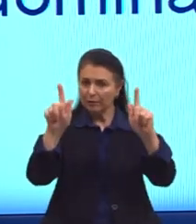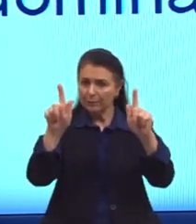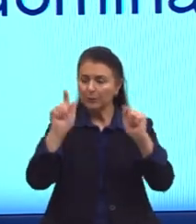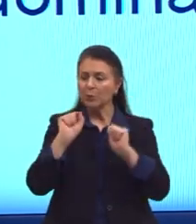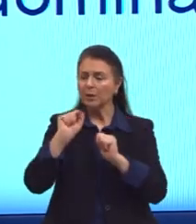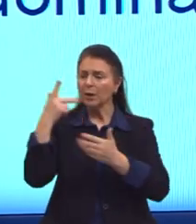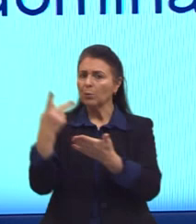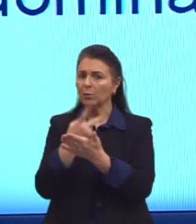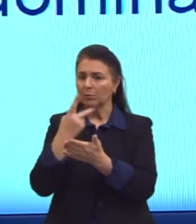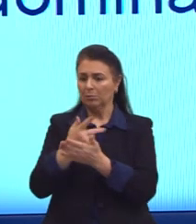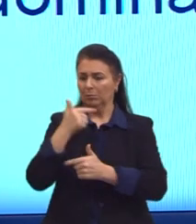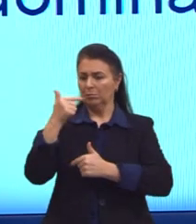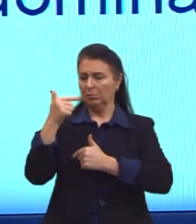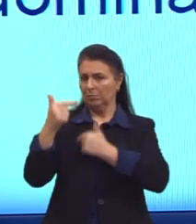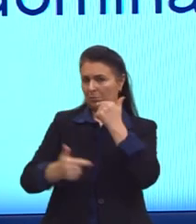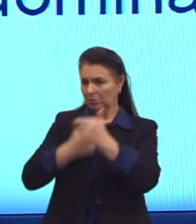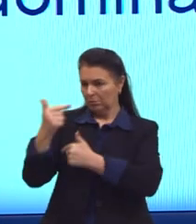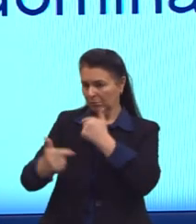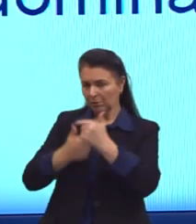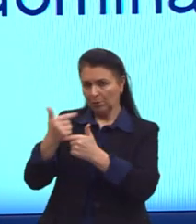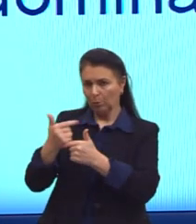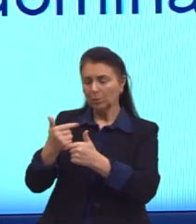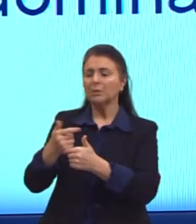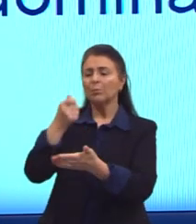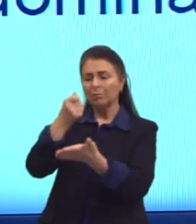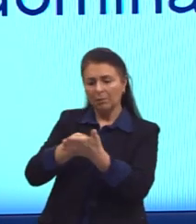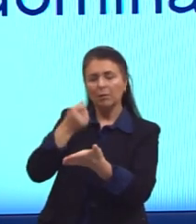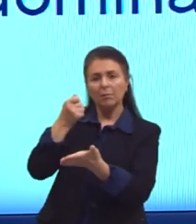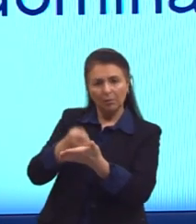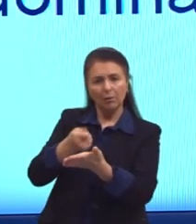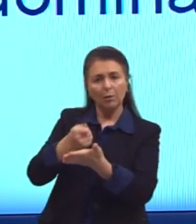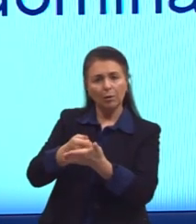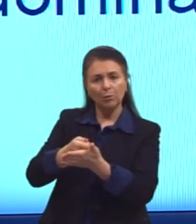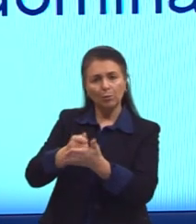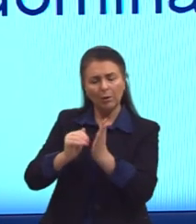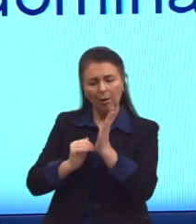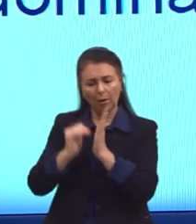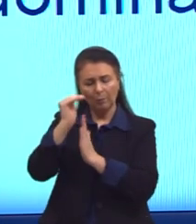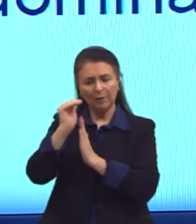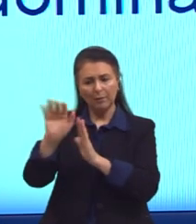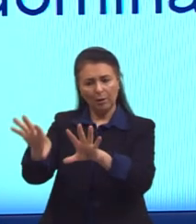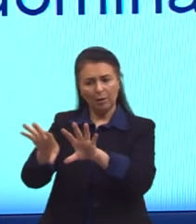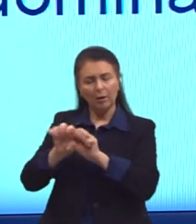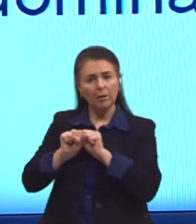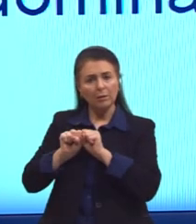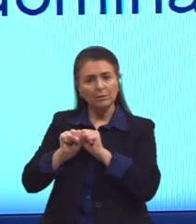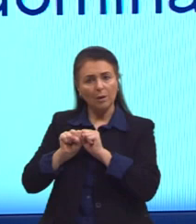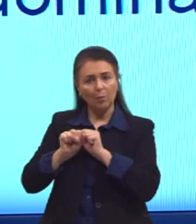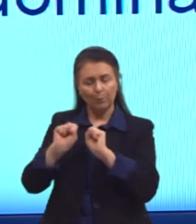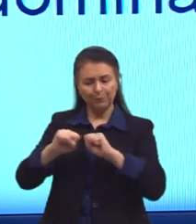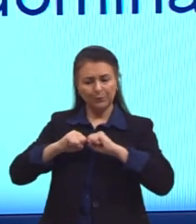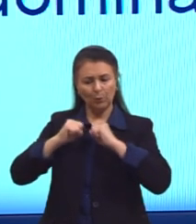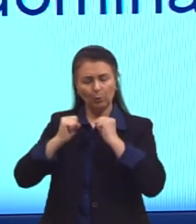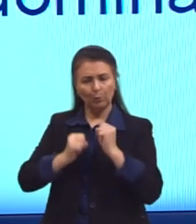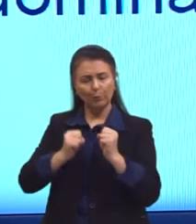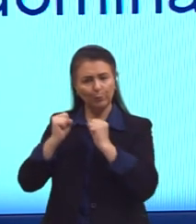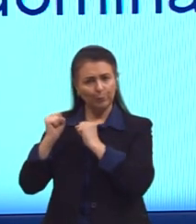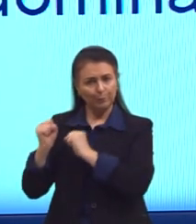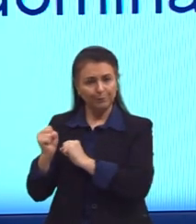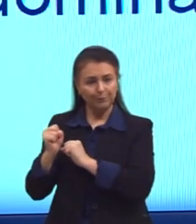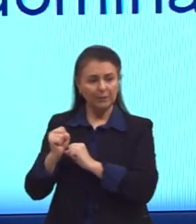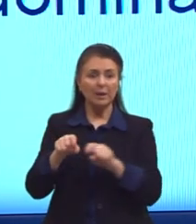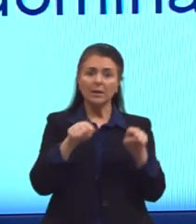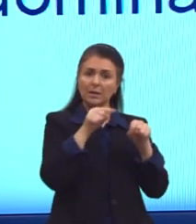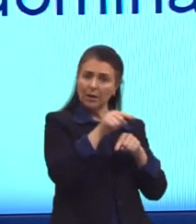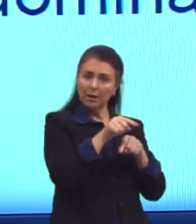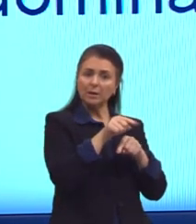trabalhadores tentando aumentar o seu poder aquisitivo, e os burgueses tentando manter ou também aumentar o seu poder